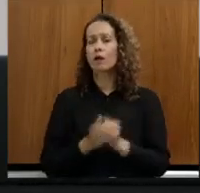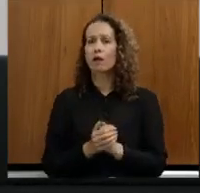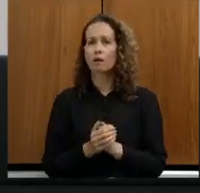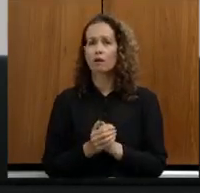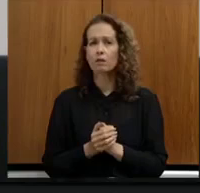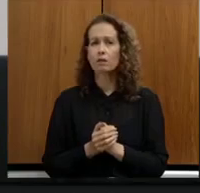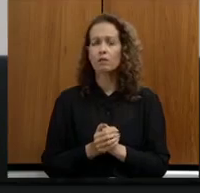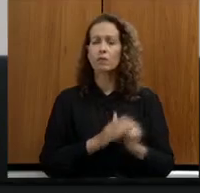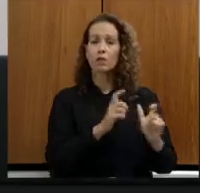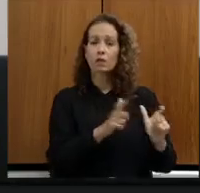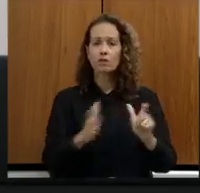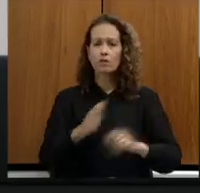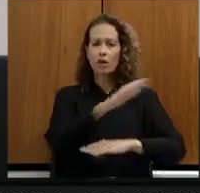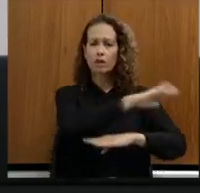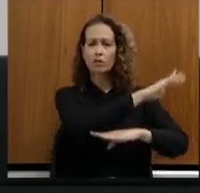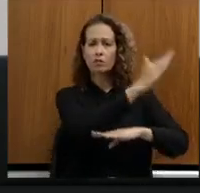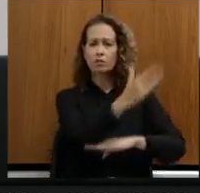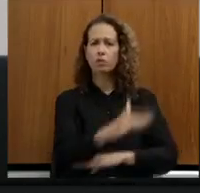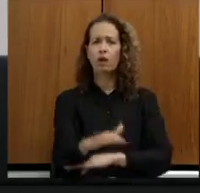ser cumpridos